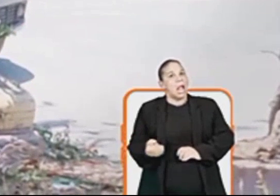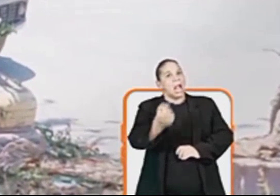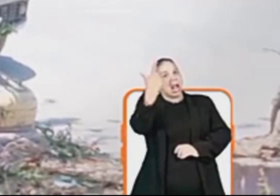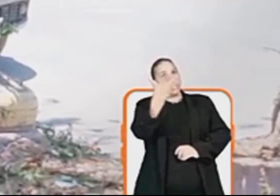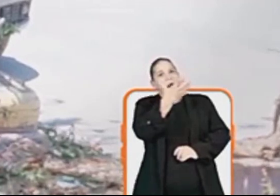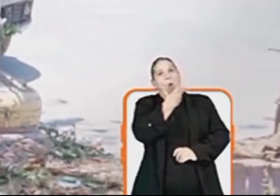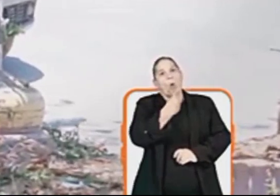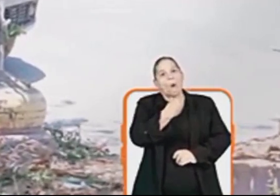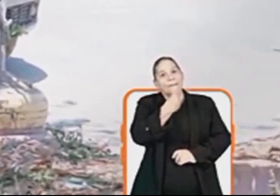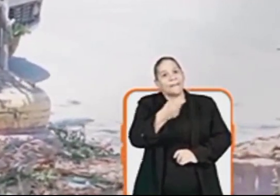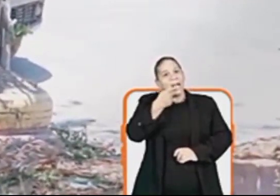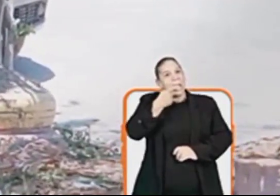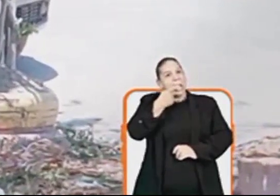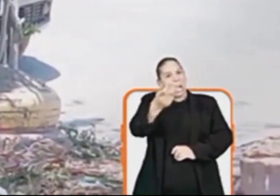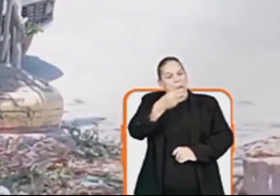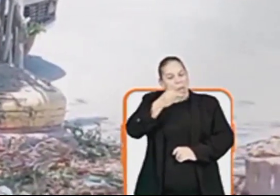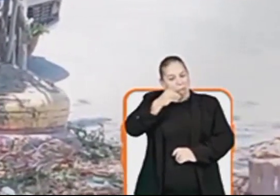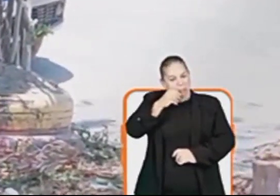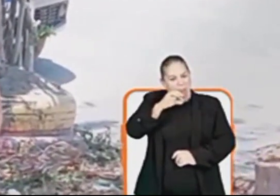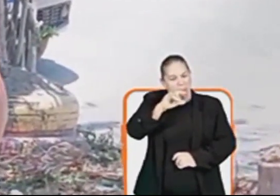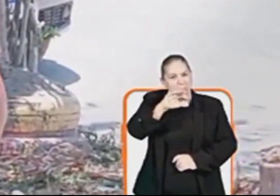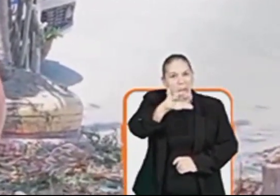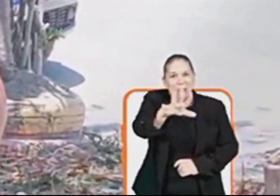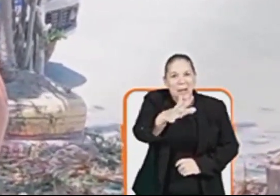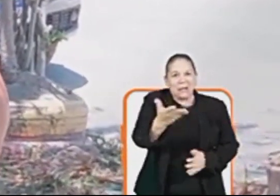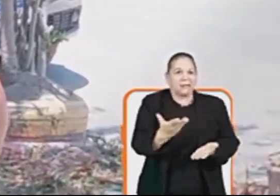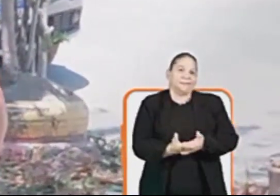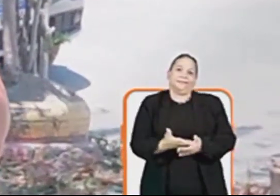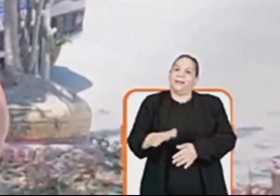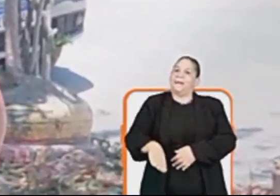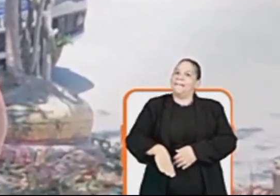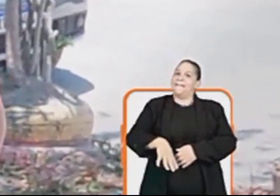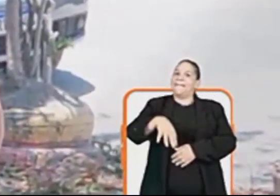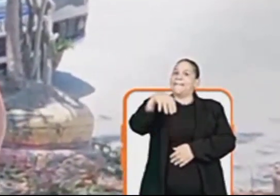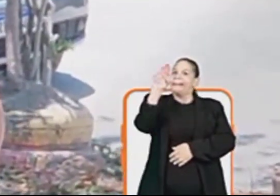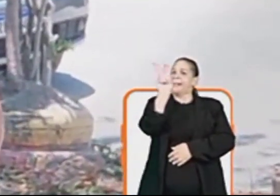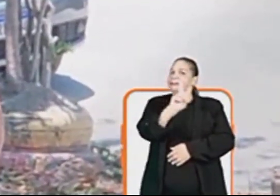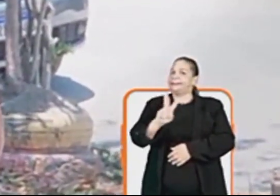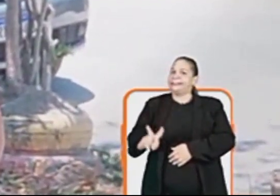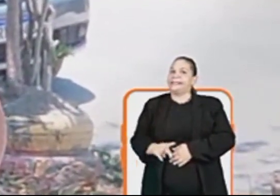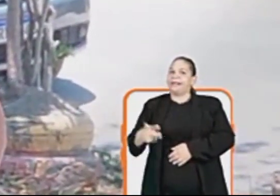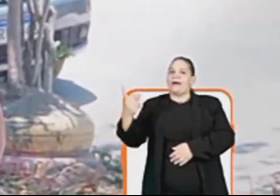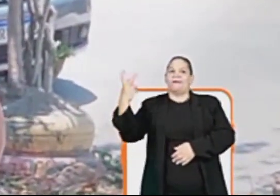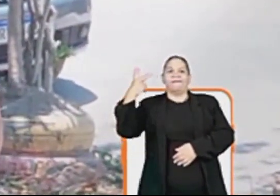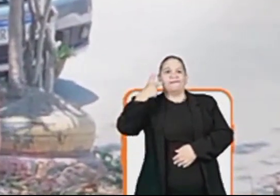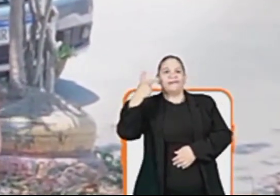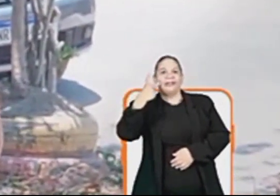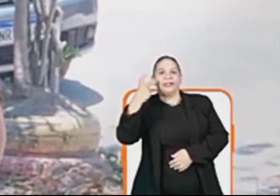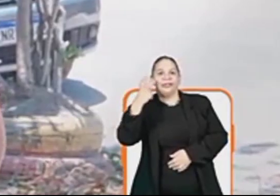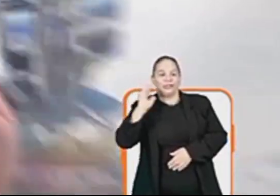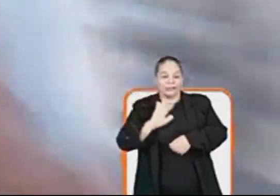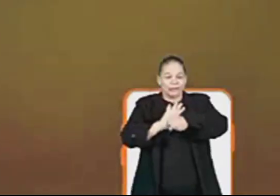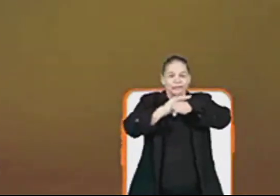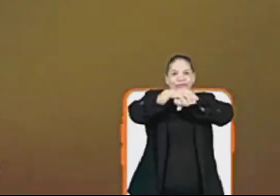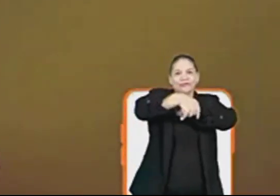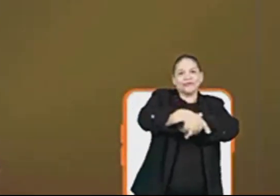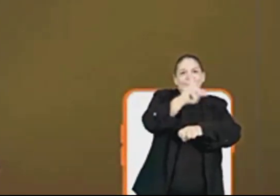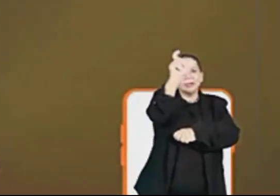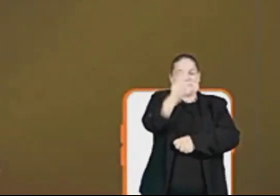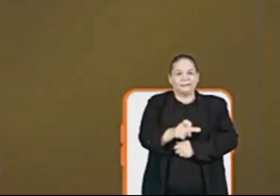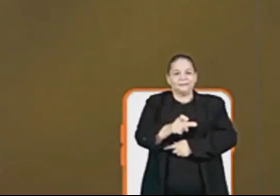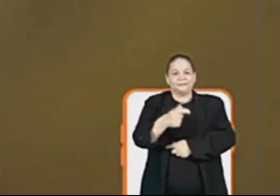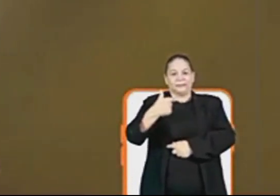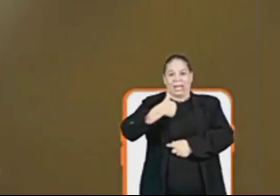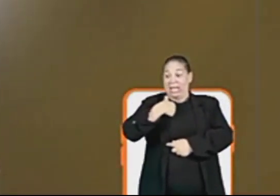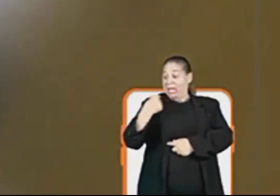Eita que o rapaz tem uma linguinha solta, viu? Mais uma vez, Vinícius Castelo tenta esconder quem ele realmente é Eu e João